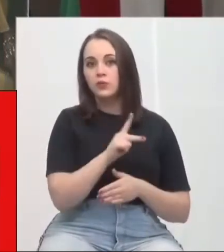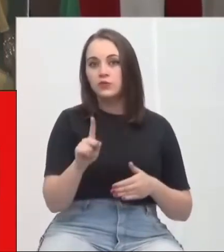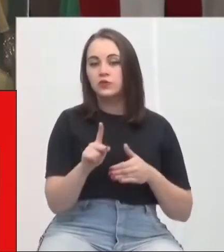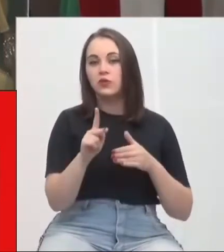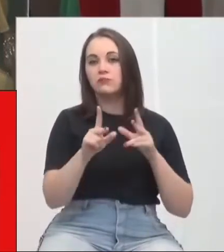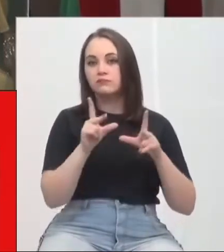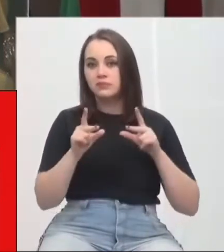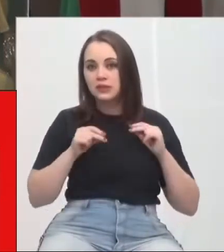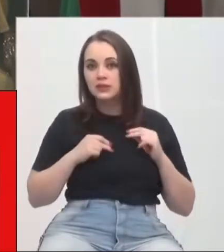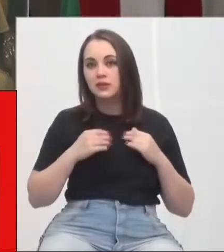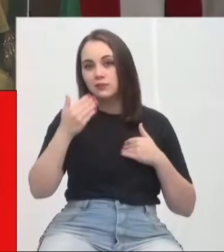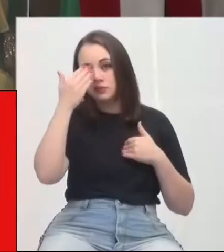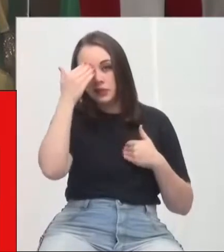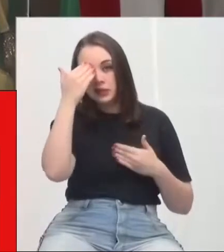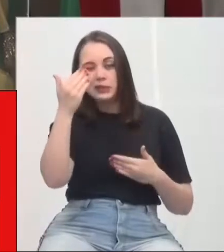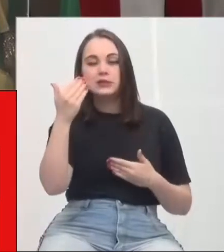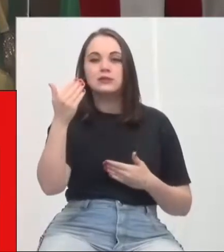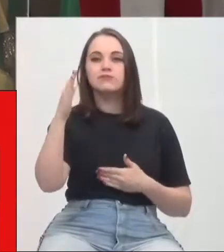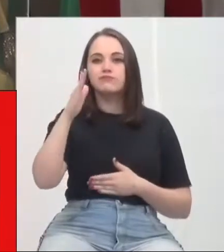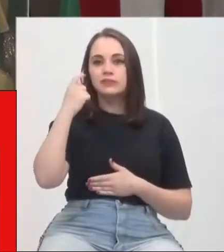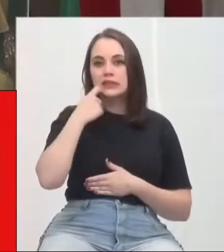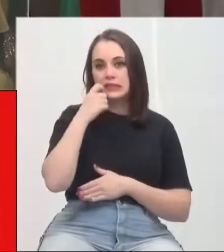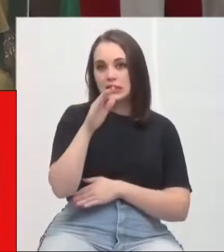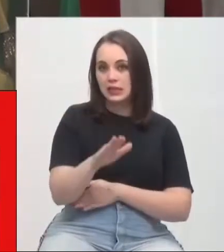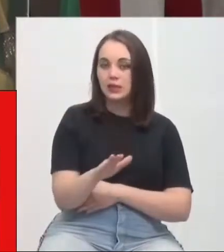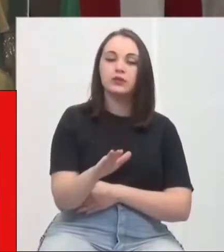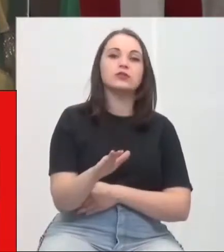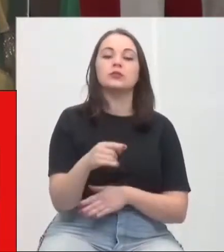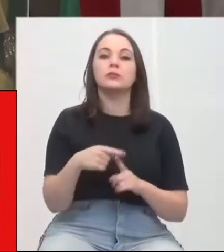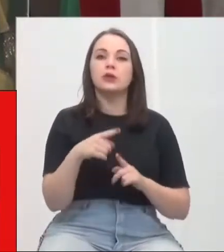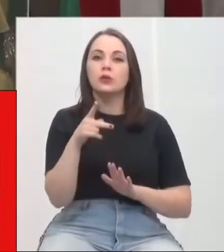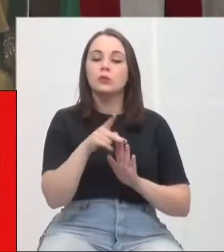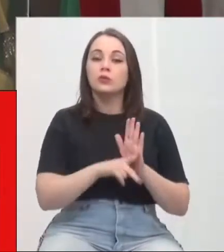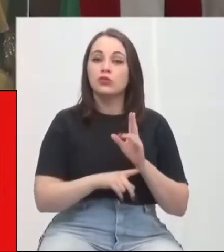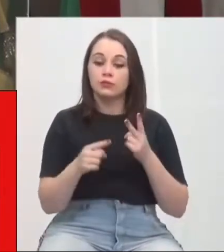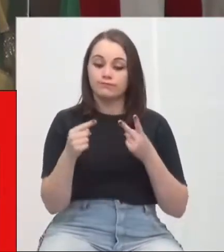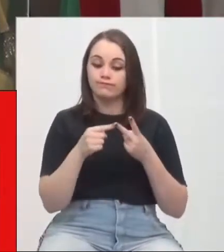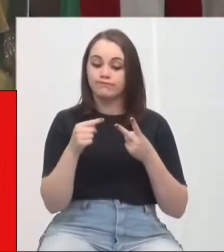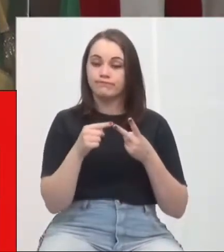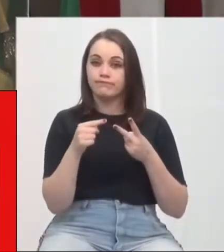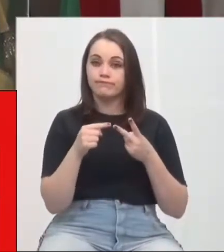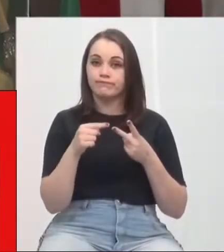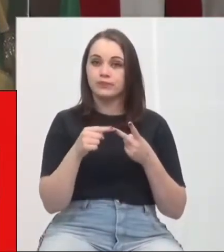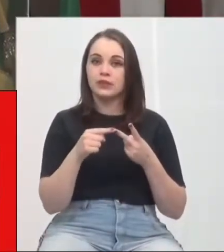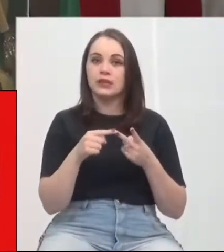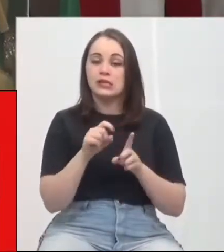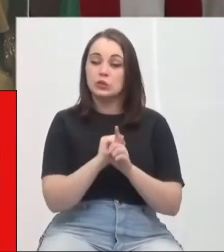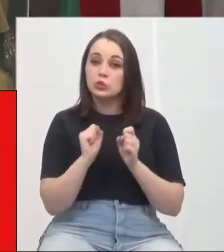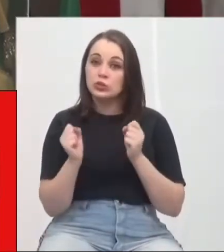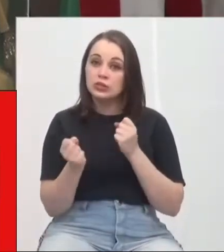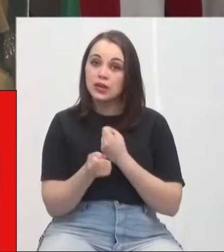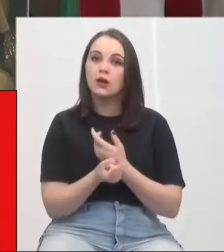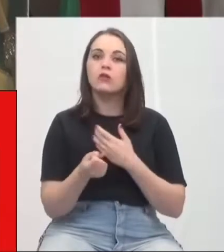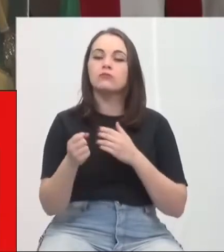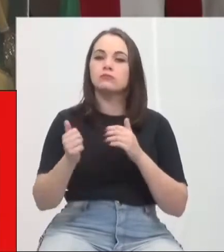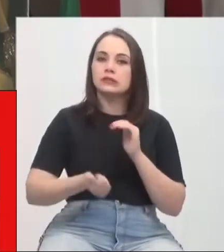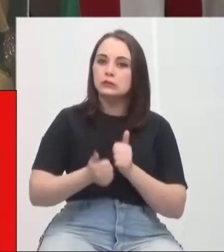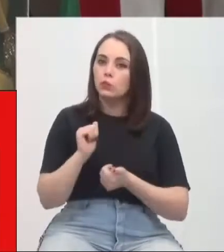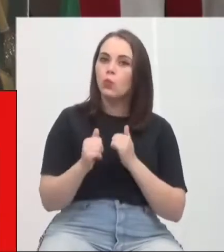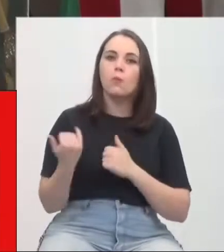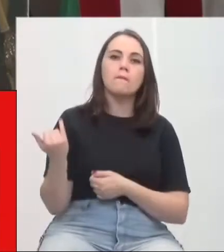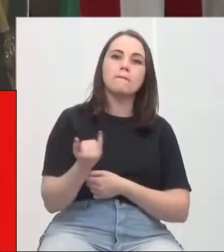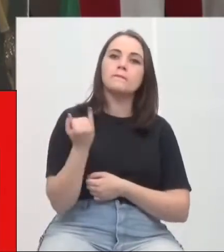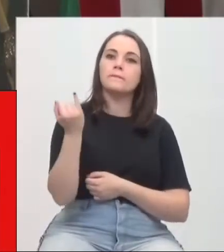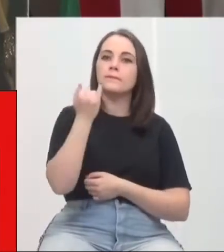na tarde de sexta-feira, porque o projeto Anjos do Futsal, que é um projeto social e esportivo muito importante